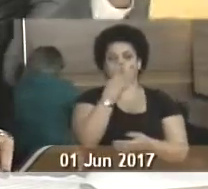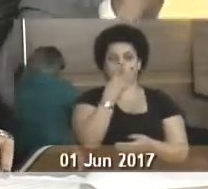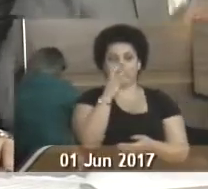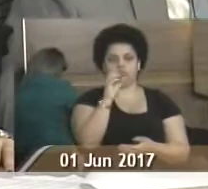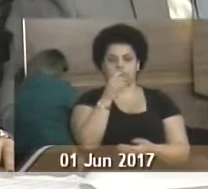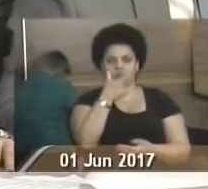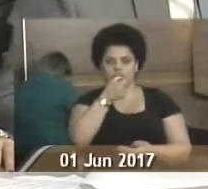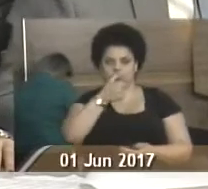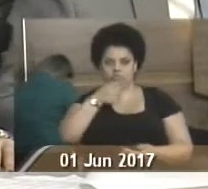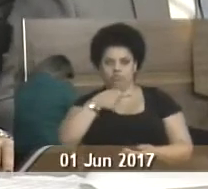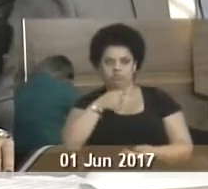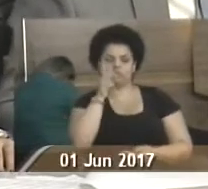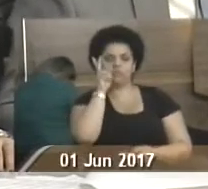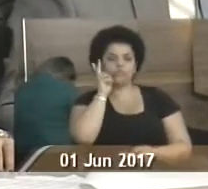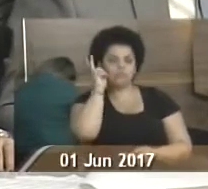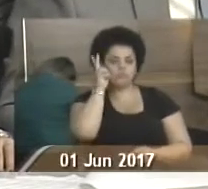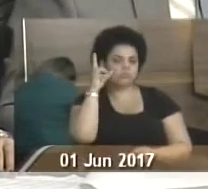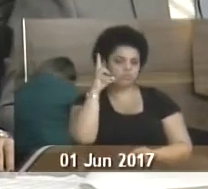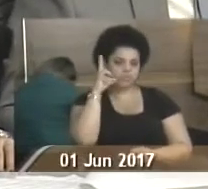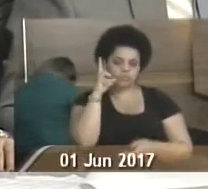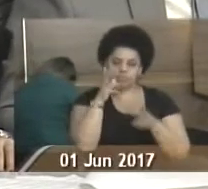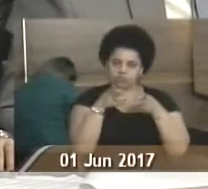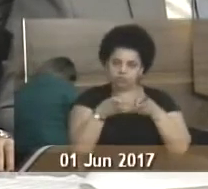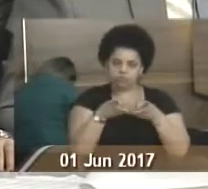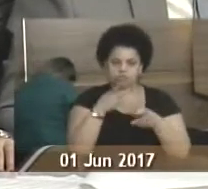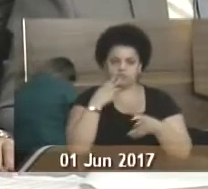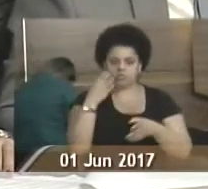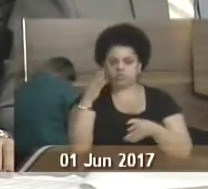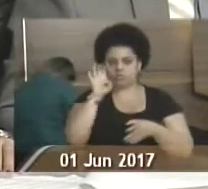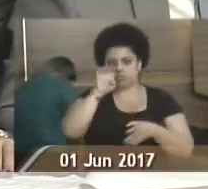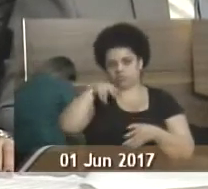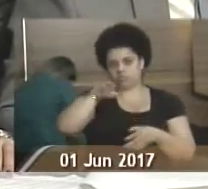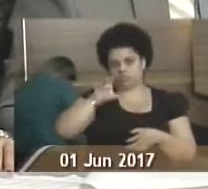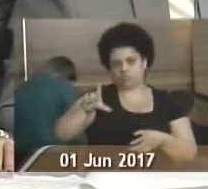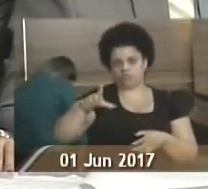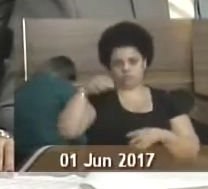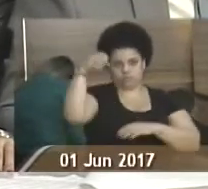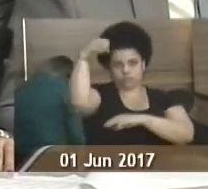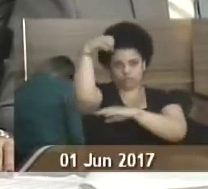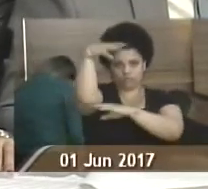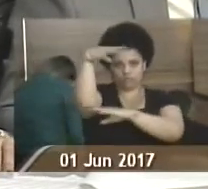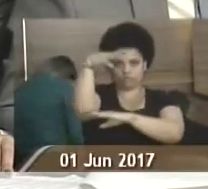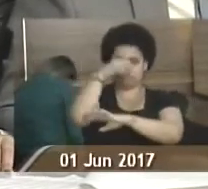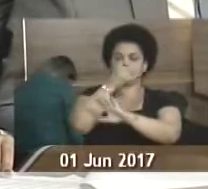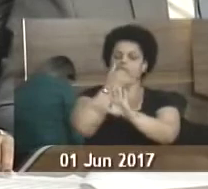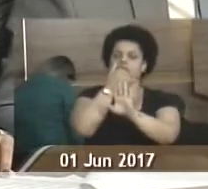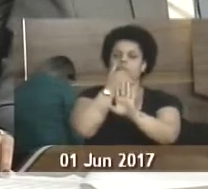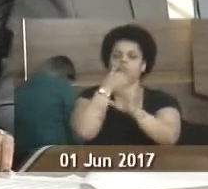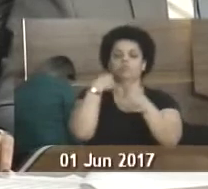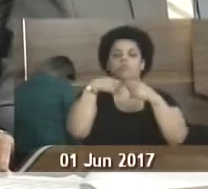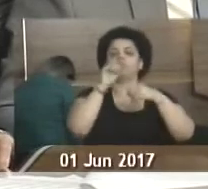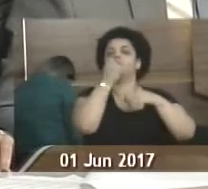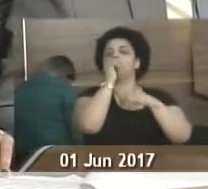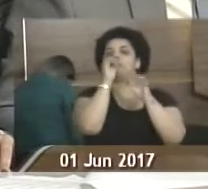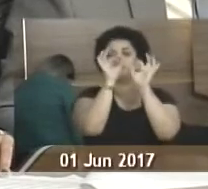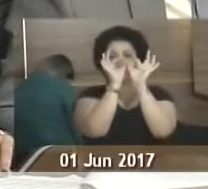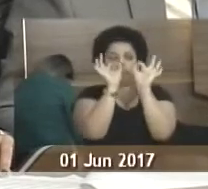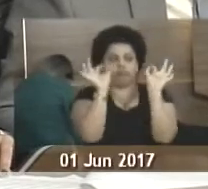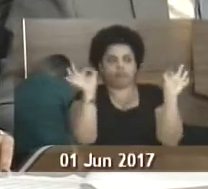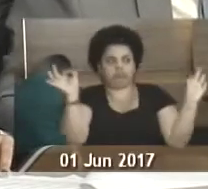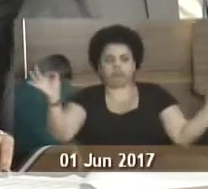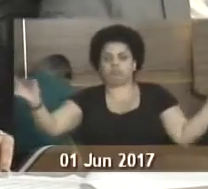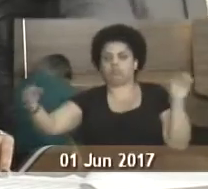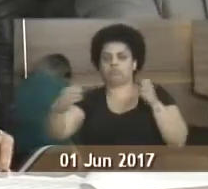de 2017, Luciana Valverde, solicitando à empresa de energia elétrica Enel a extensão da rede elétrica próximo ao abrigo de